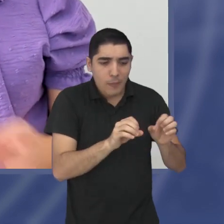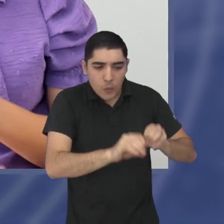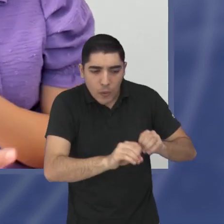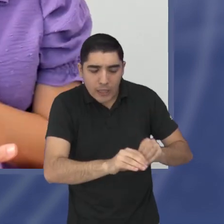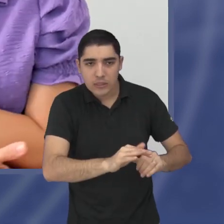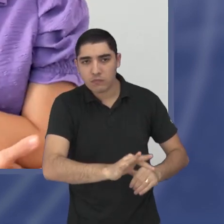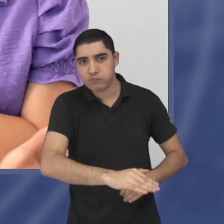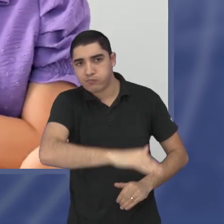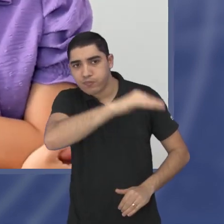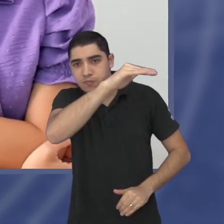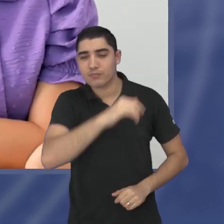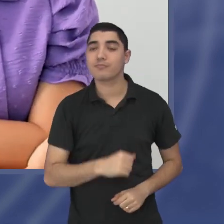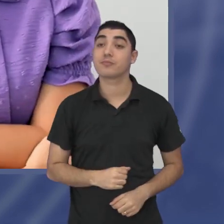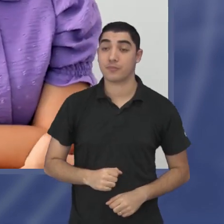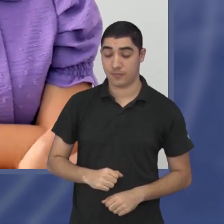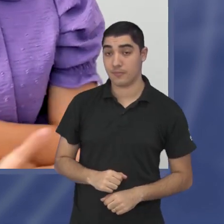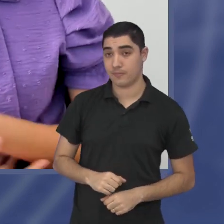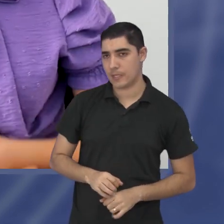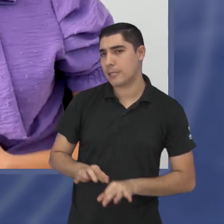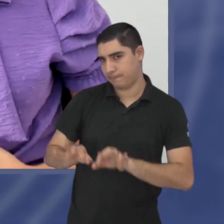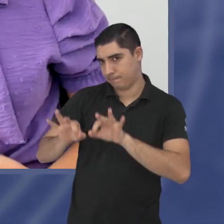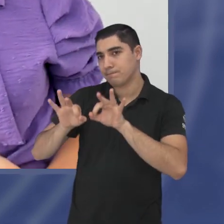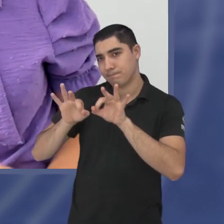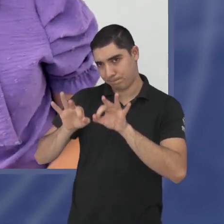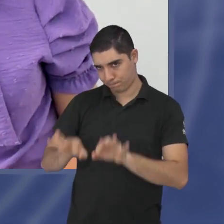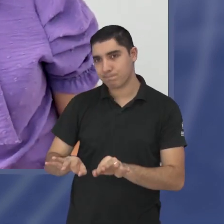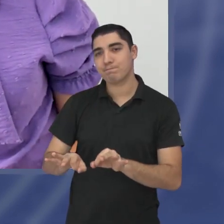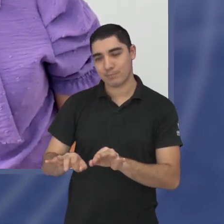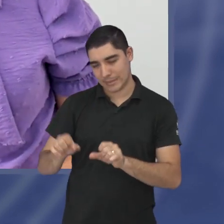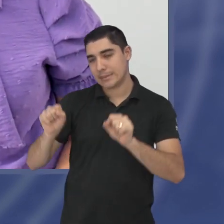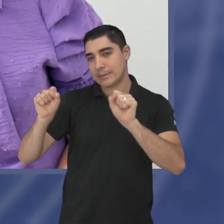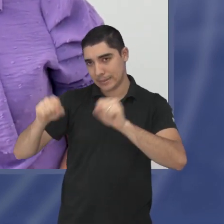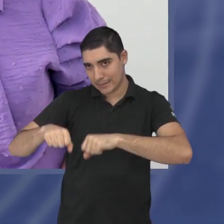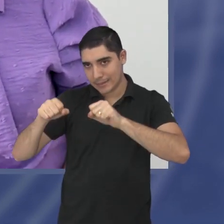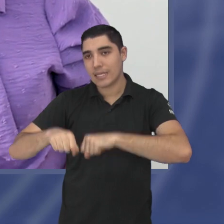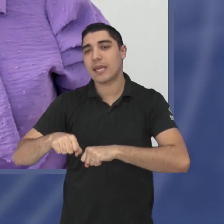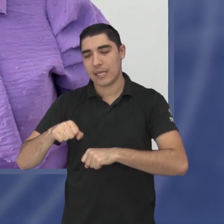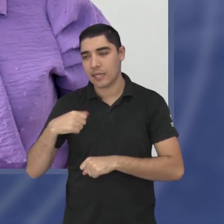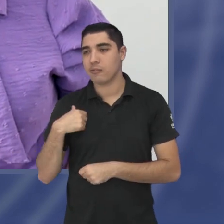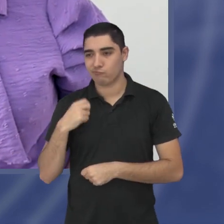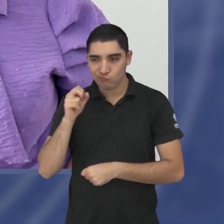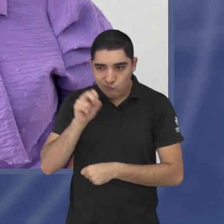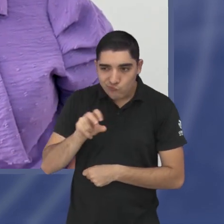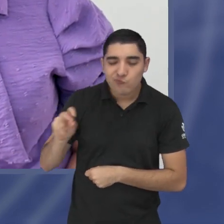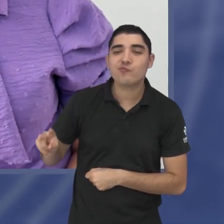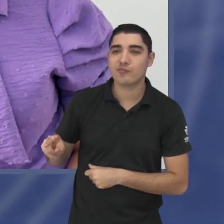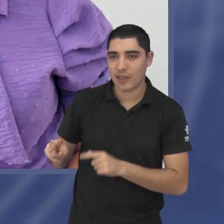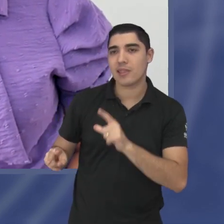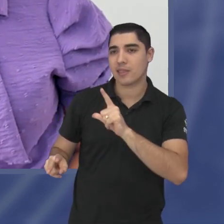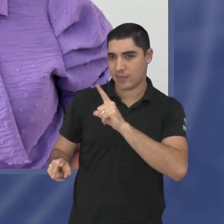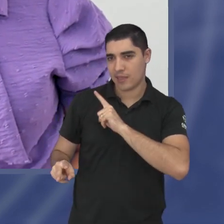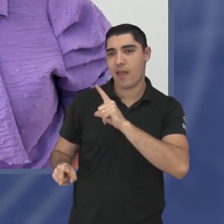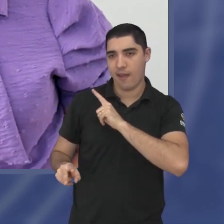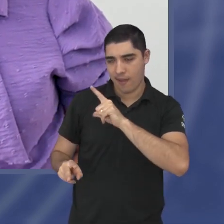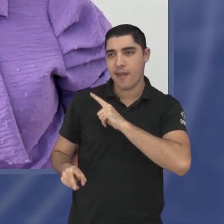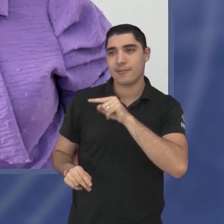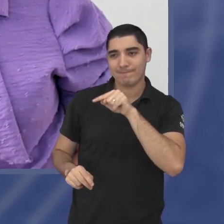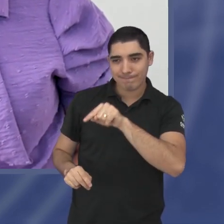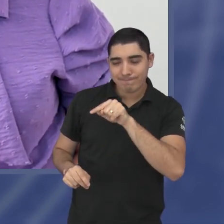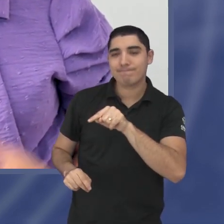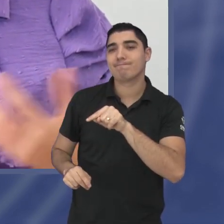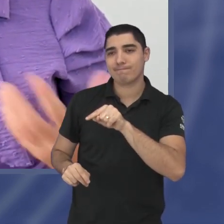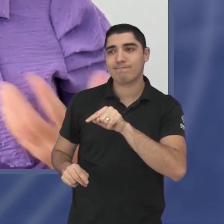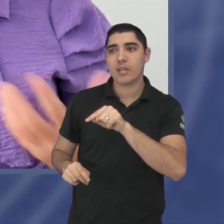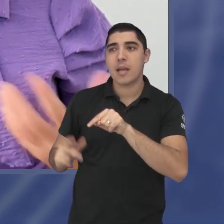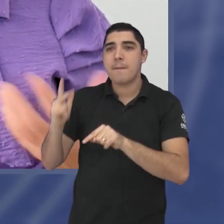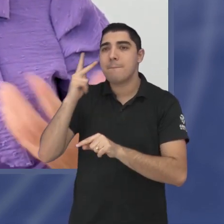Certamente, certamente, certamente interfere toda essa questão de como a